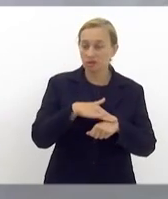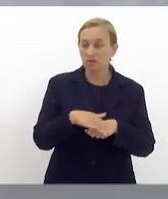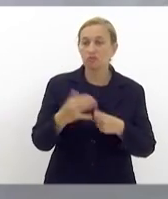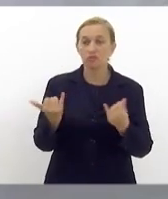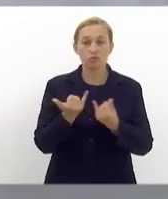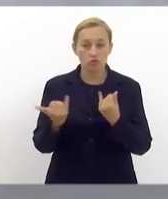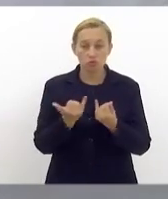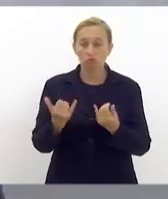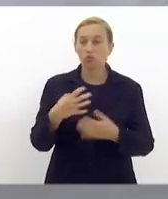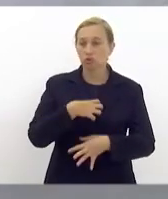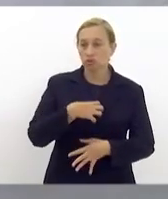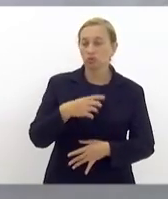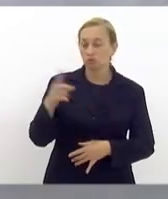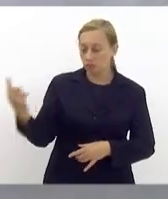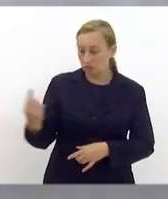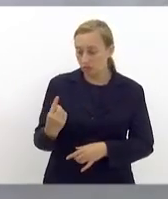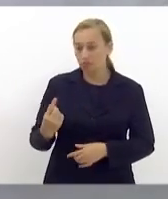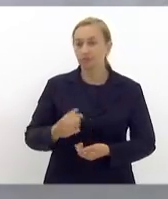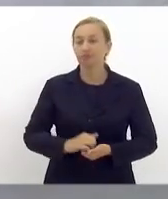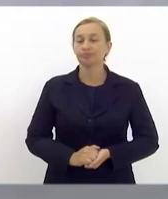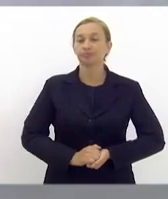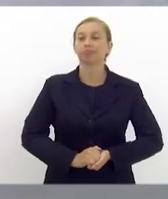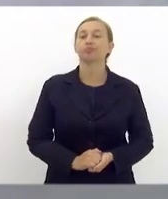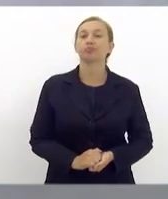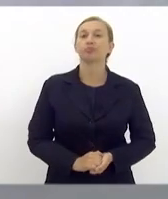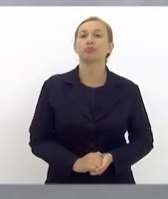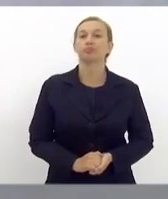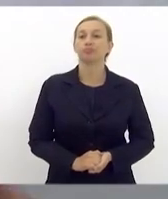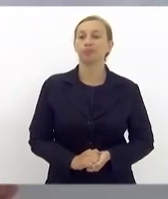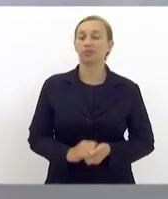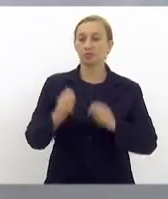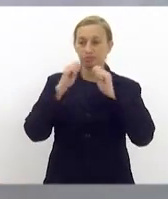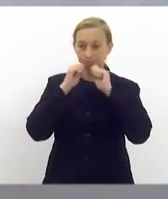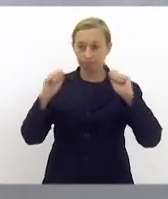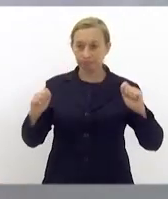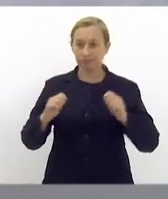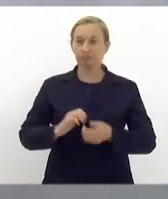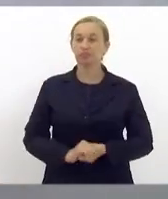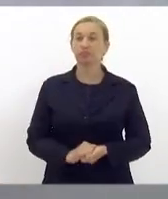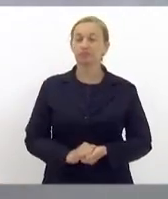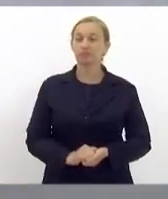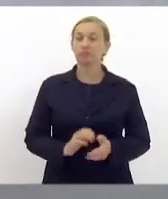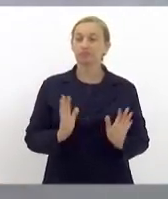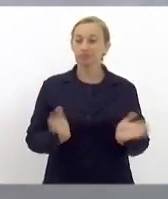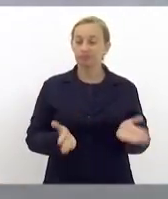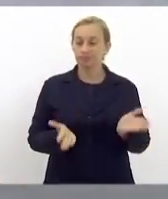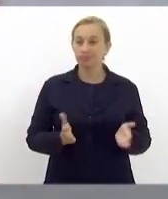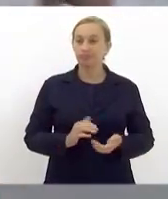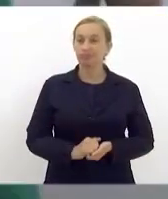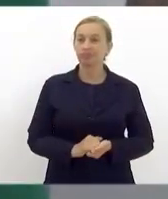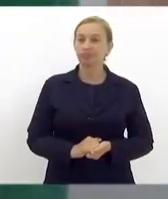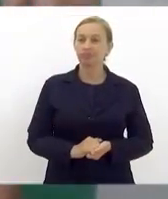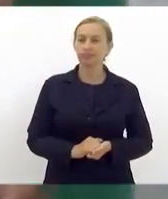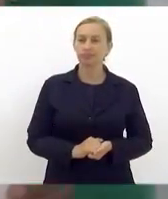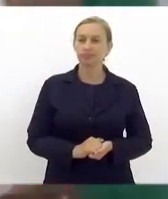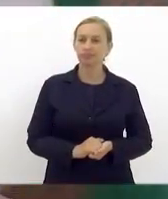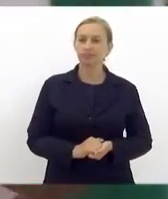informação nesse sentido, passar para a nossa assessoria. Vamos agora partir para,